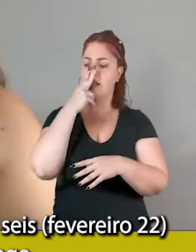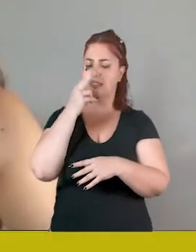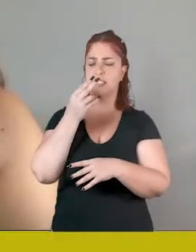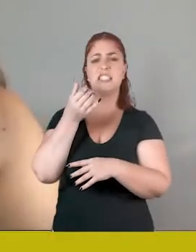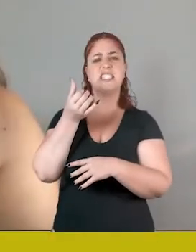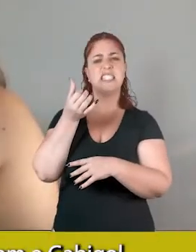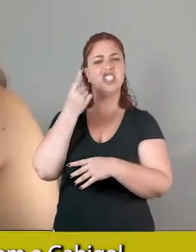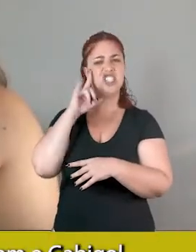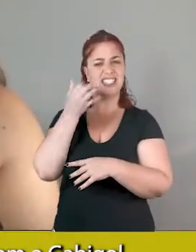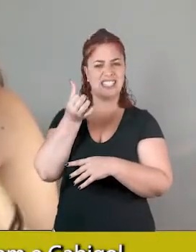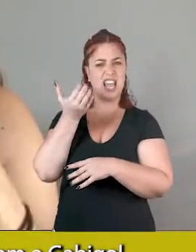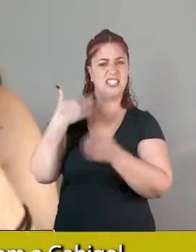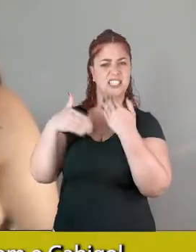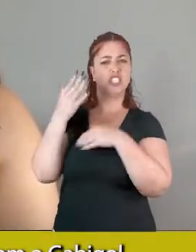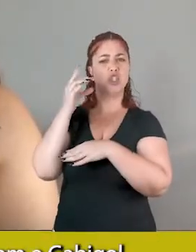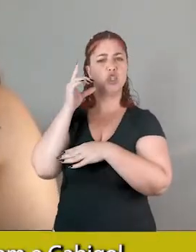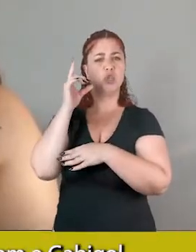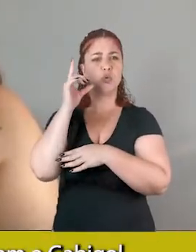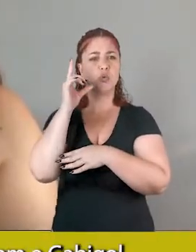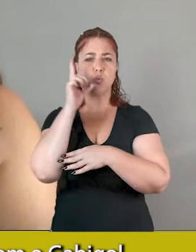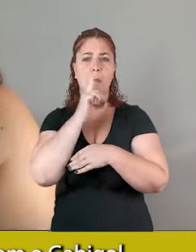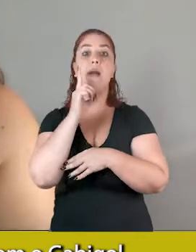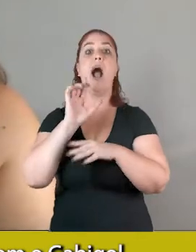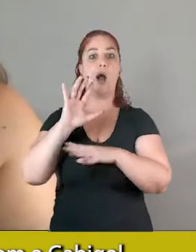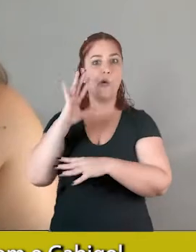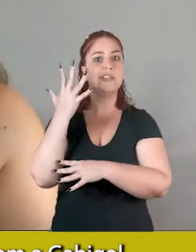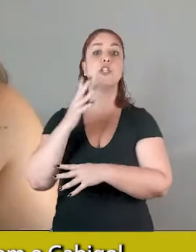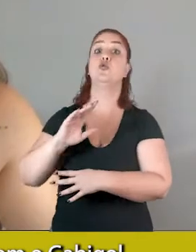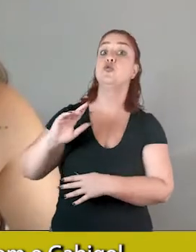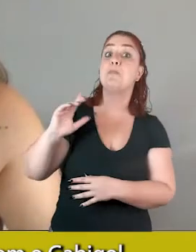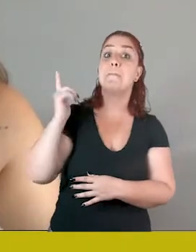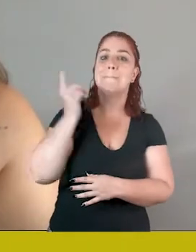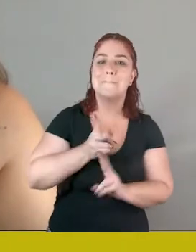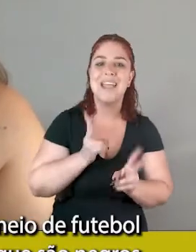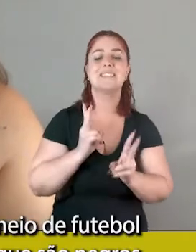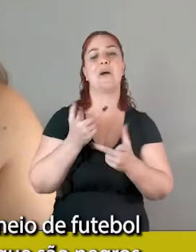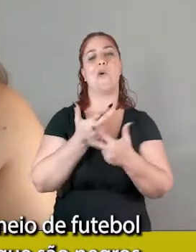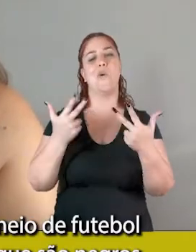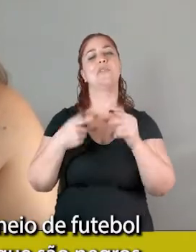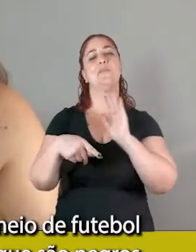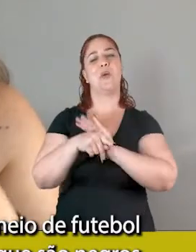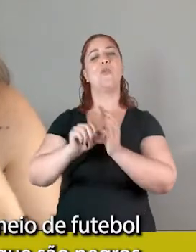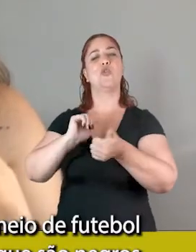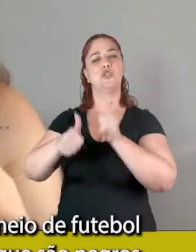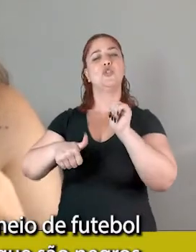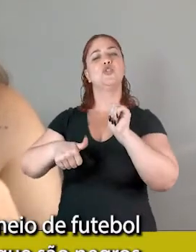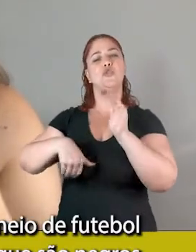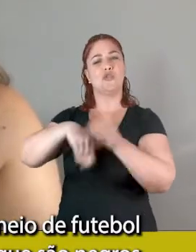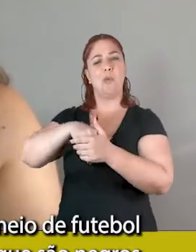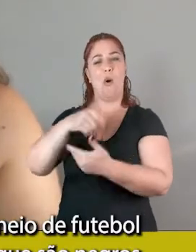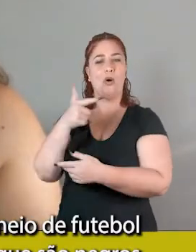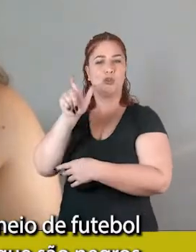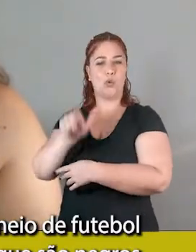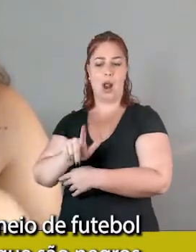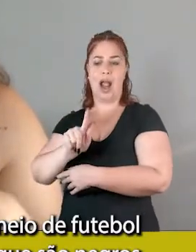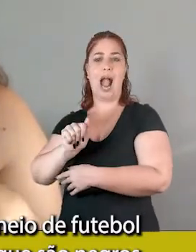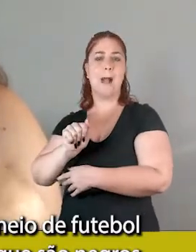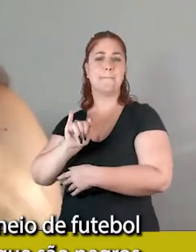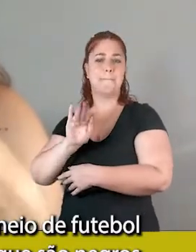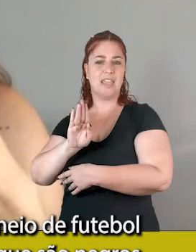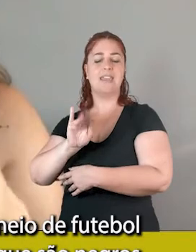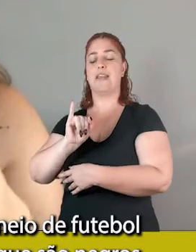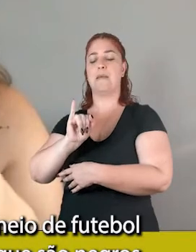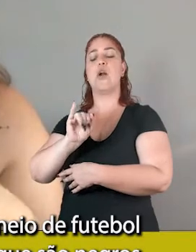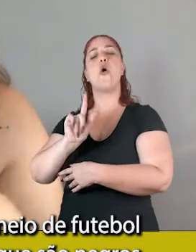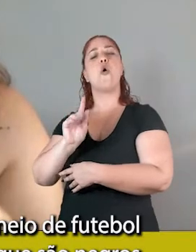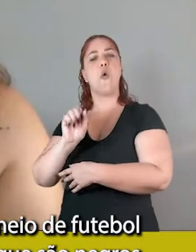esse domingo, acontece a mesma coisa com o Gabigol, enfim, acho que dentro do meio de futebol, onde